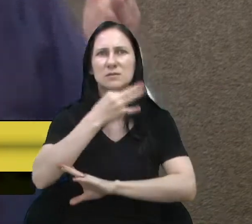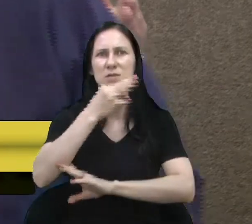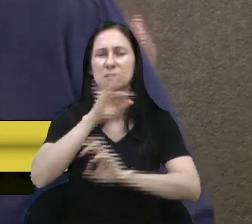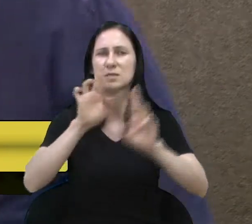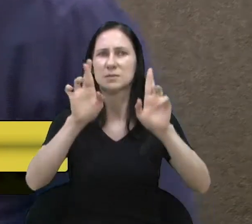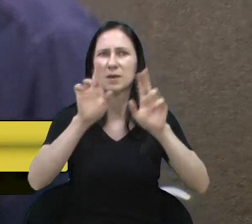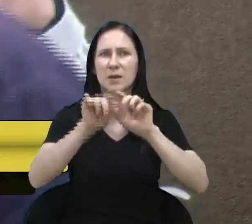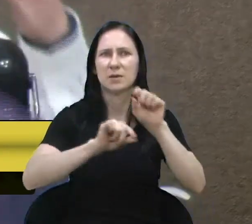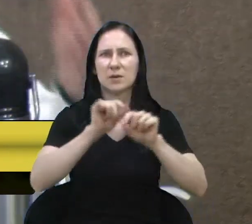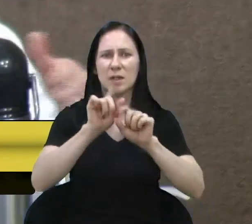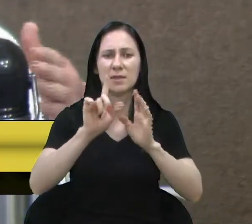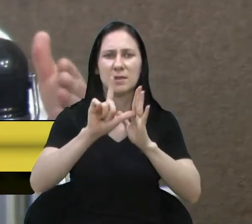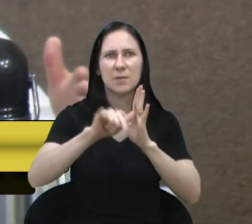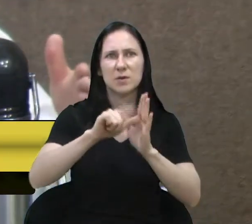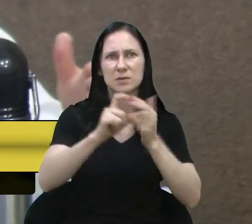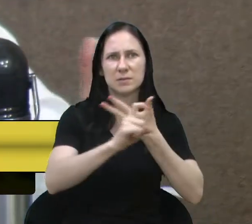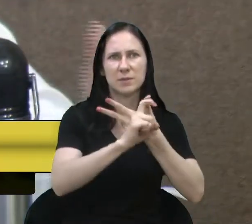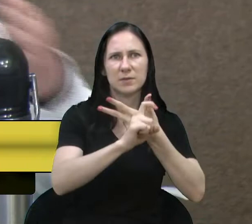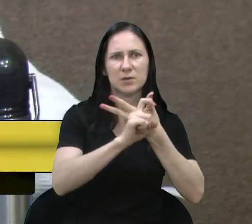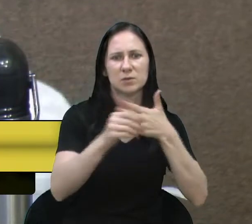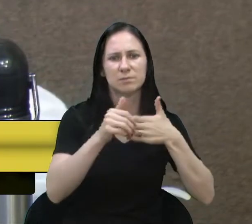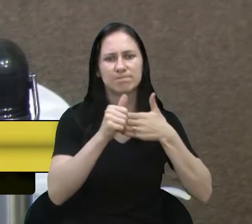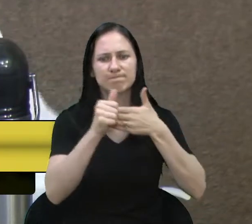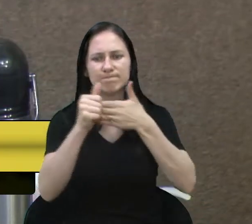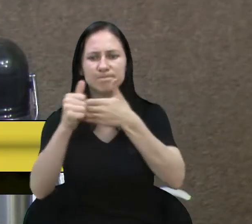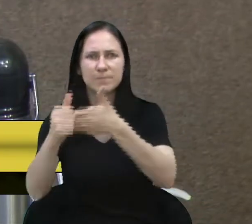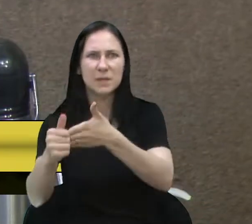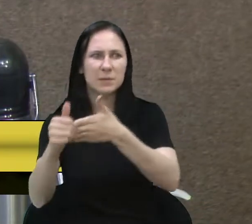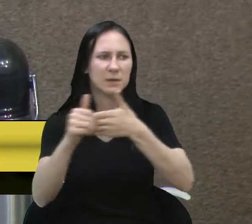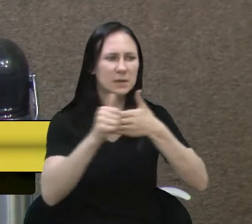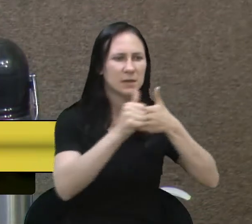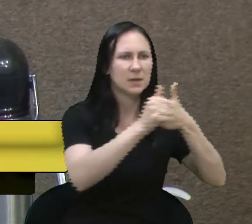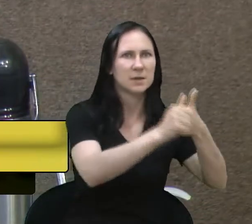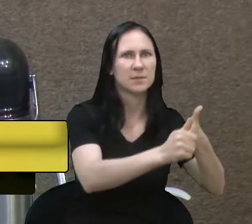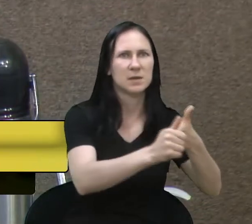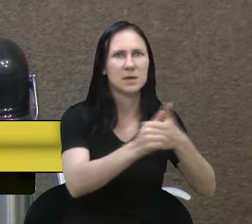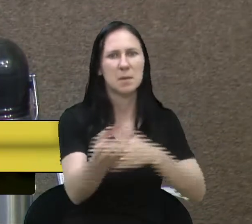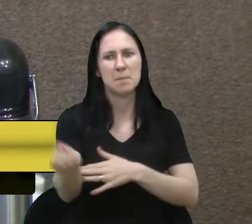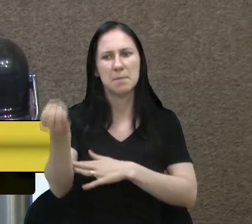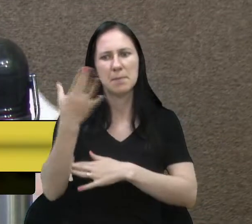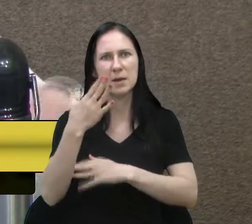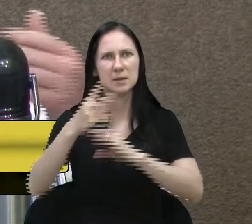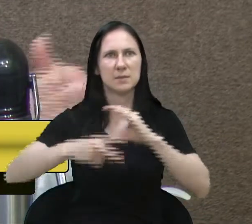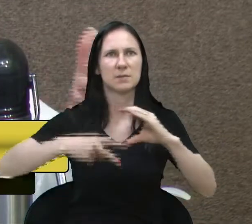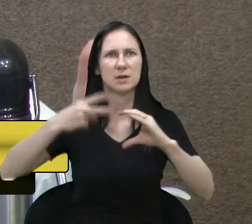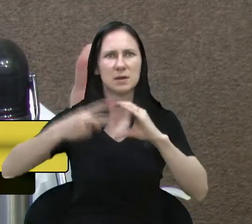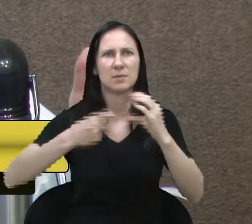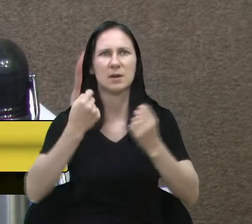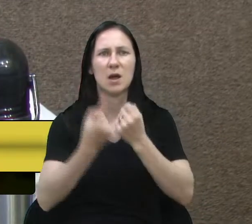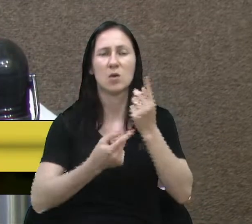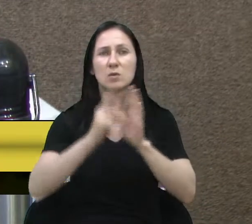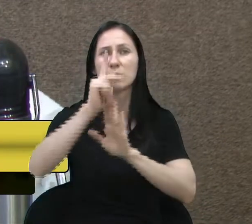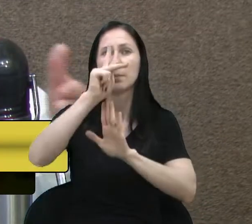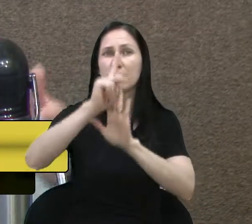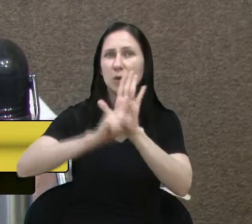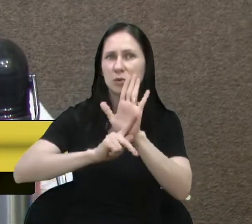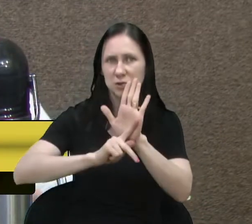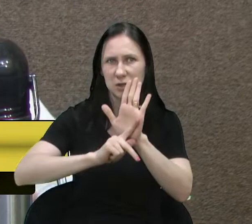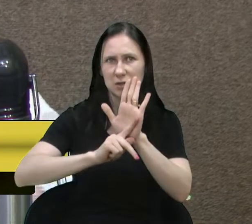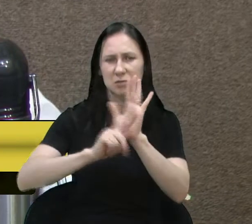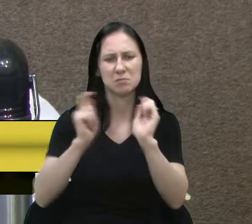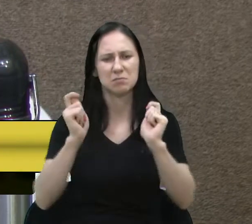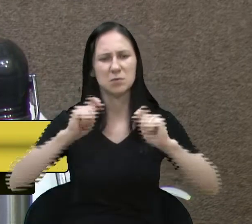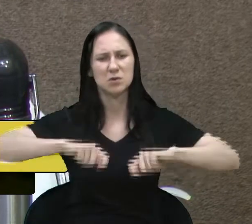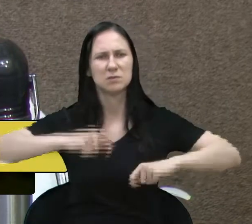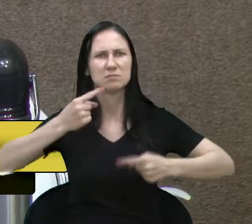o Executivo direcione aquilo que quer e mande aqui para essa casa alguns projetos que nós possamos debater